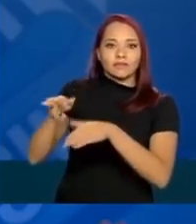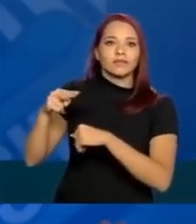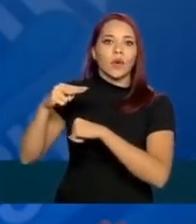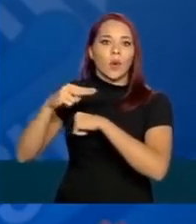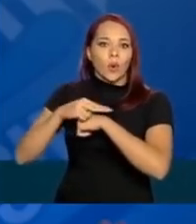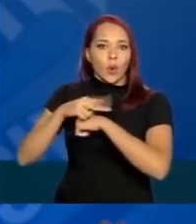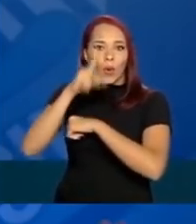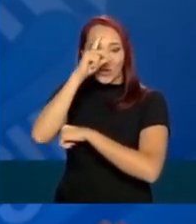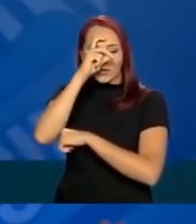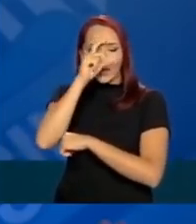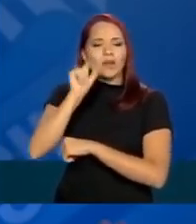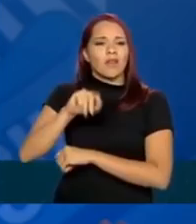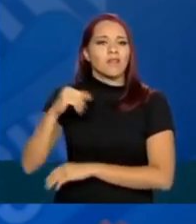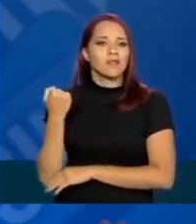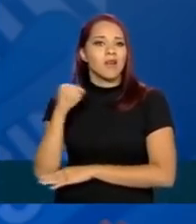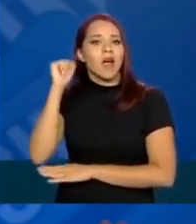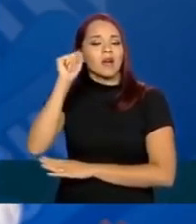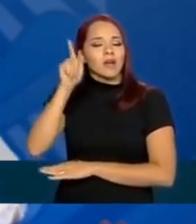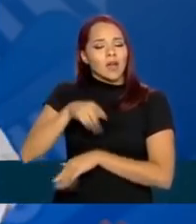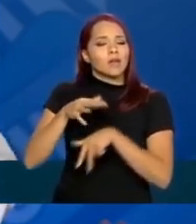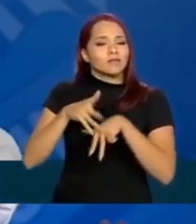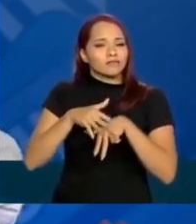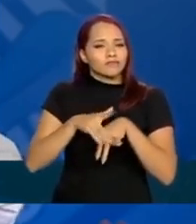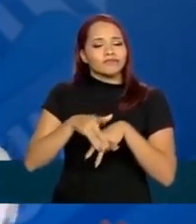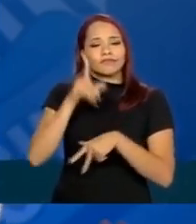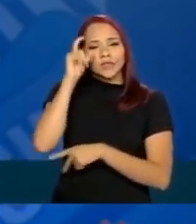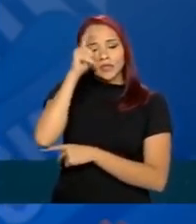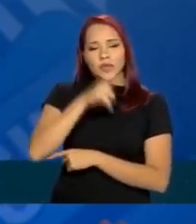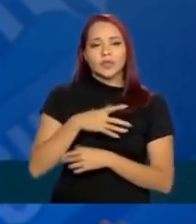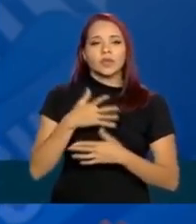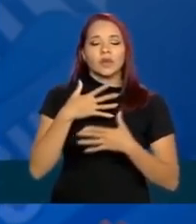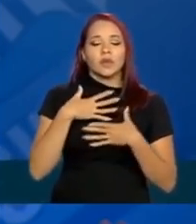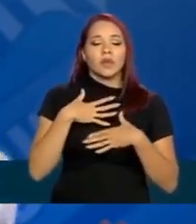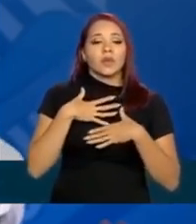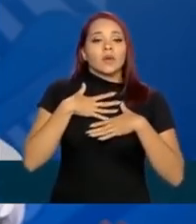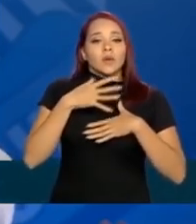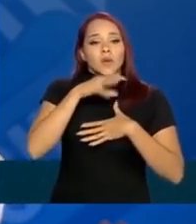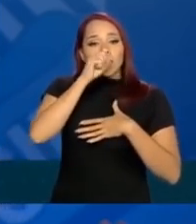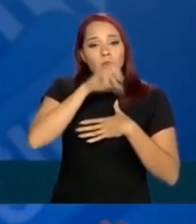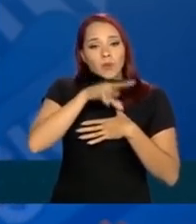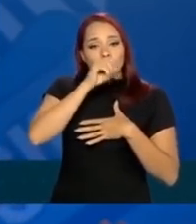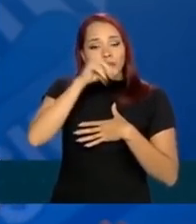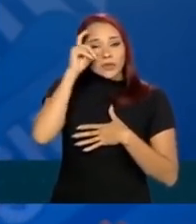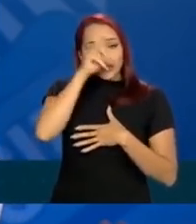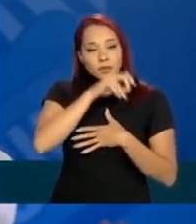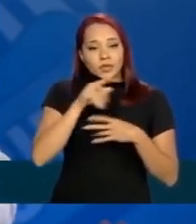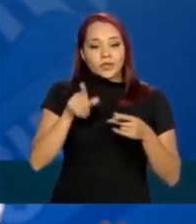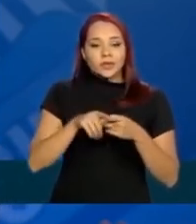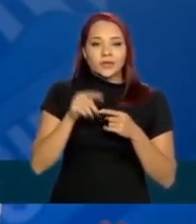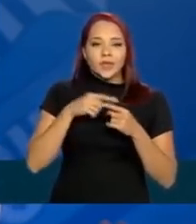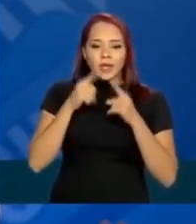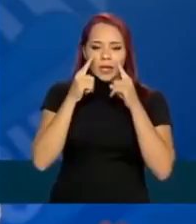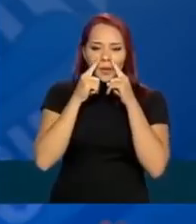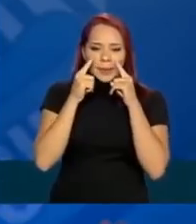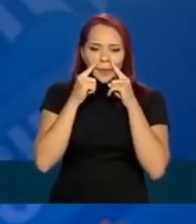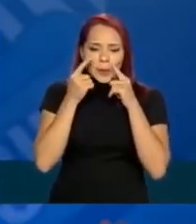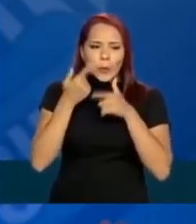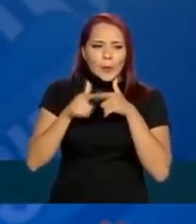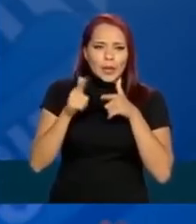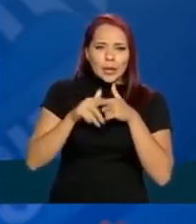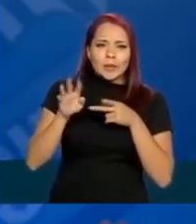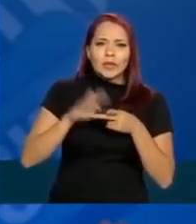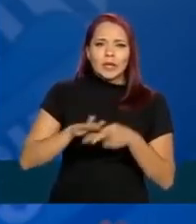Quem são os graves? São aqueles pacientes que têm dificuldade respiratória, que têm aba de nariz, que têm